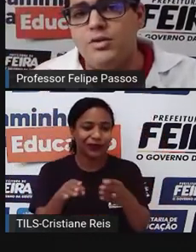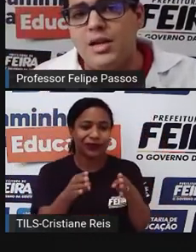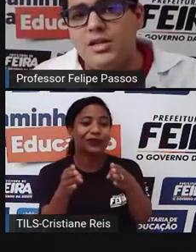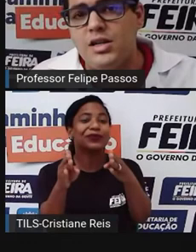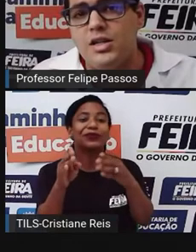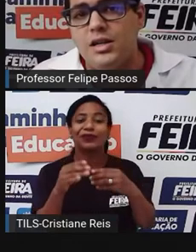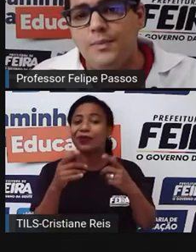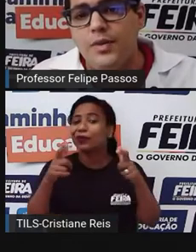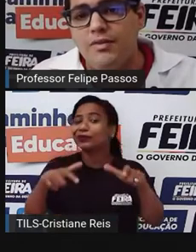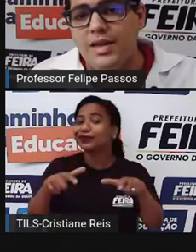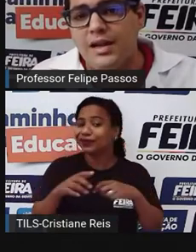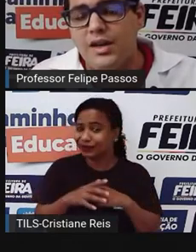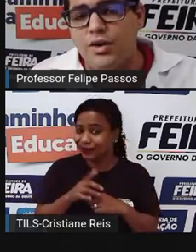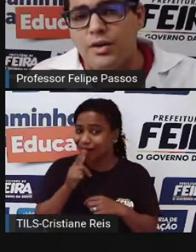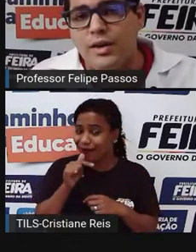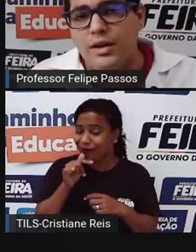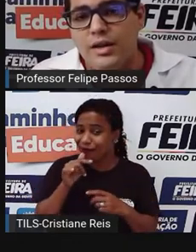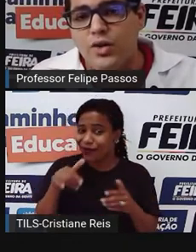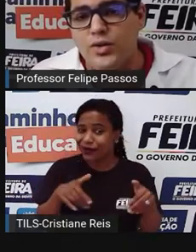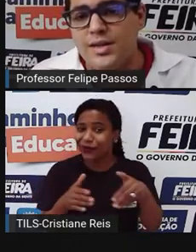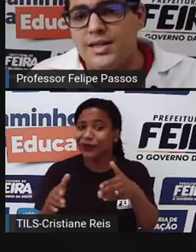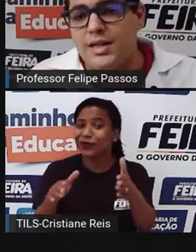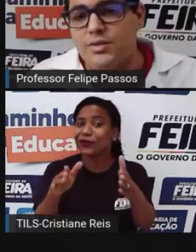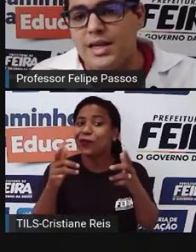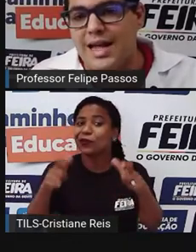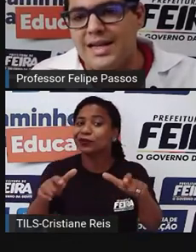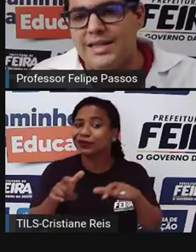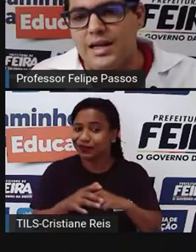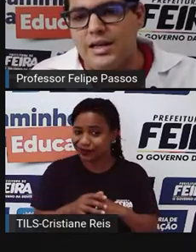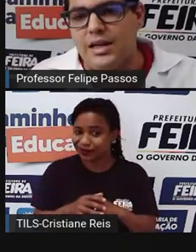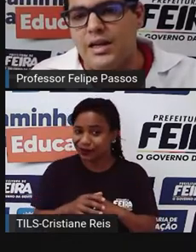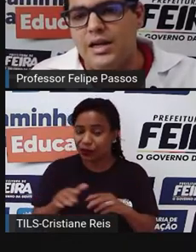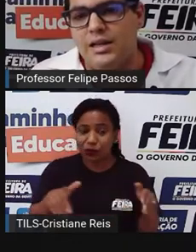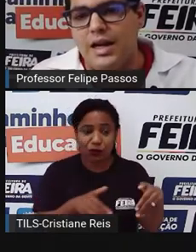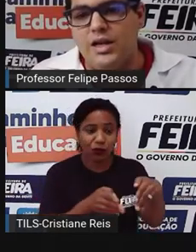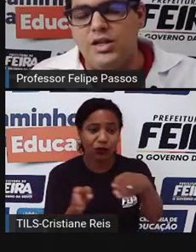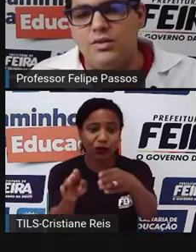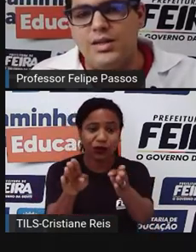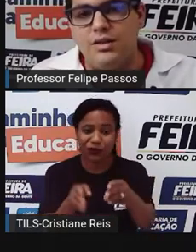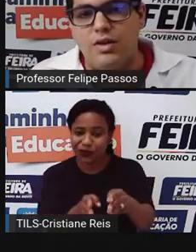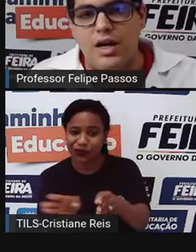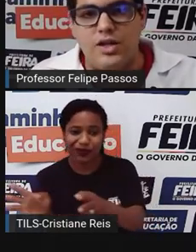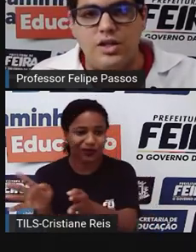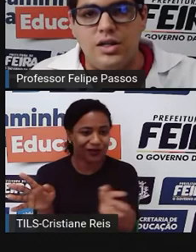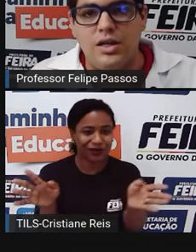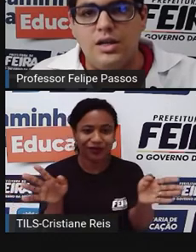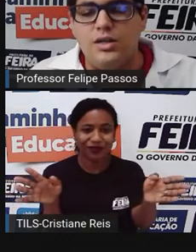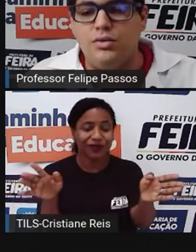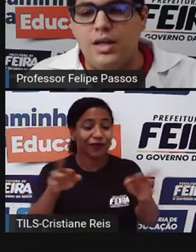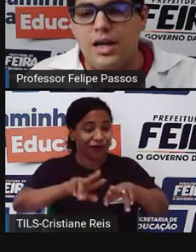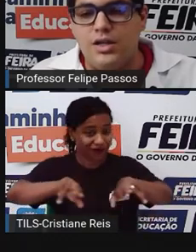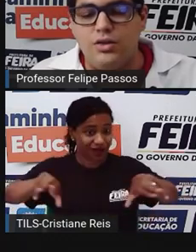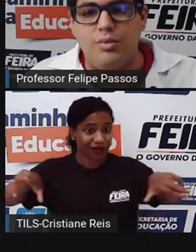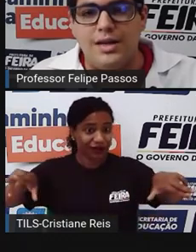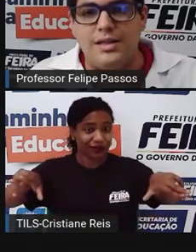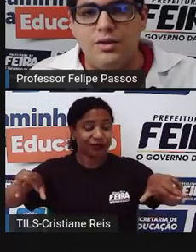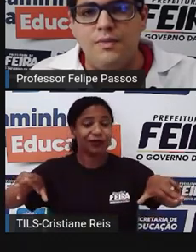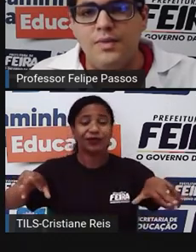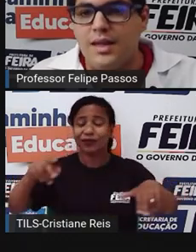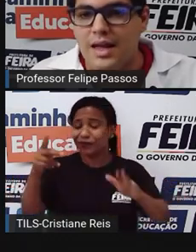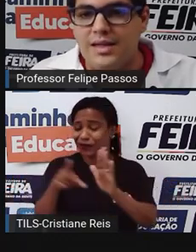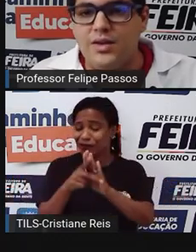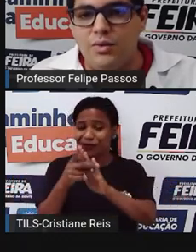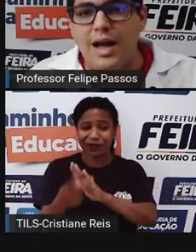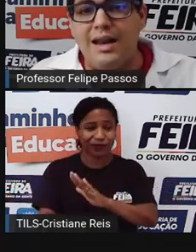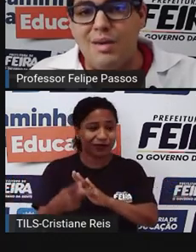água dos rios, minha gente? Vem daqui, todos esses rios que nascem aqui na região centro-oeste, sudeste do Brasil,